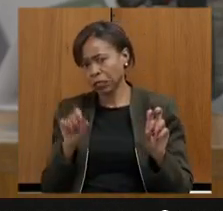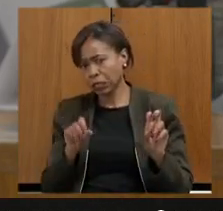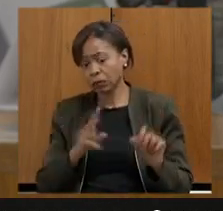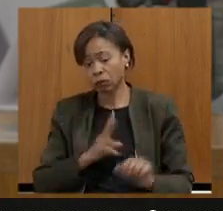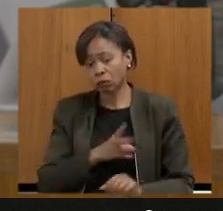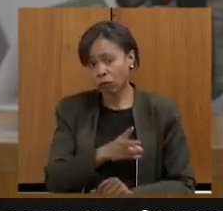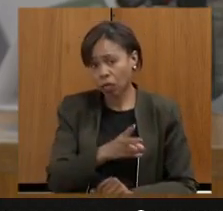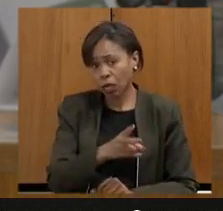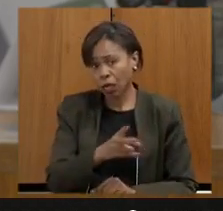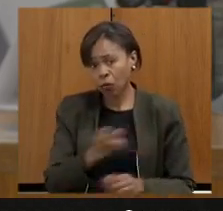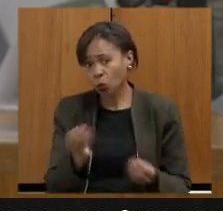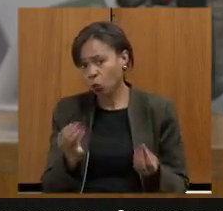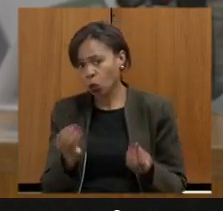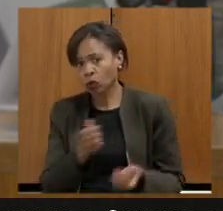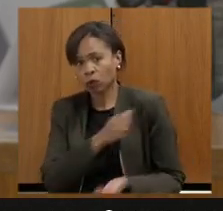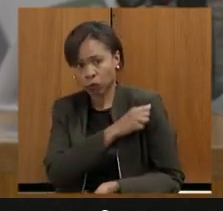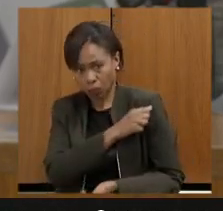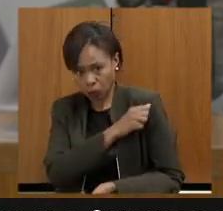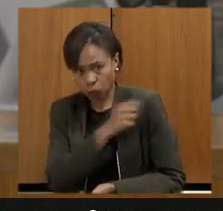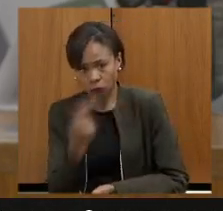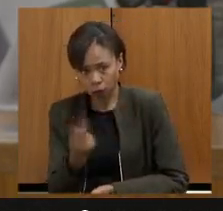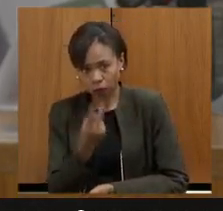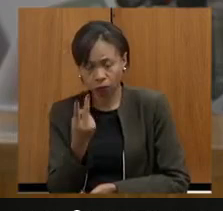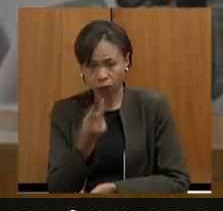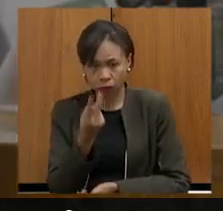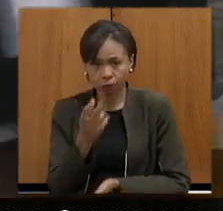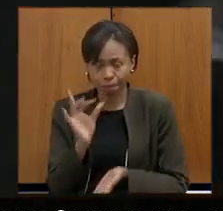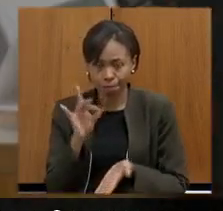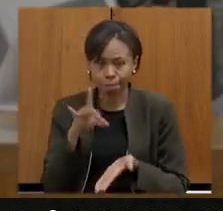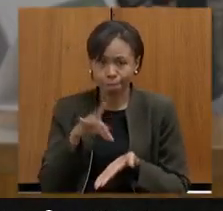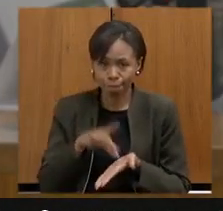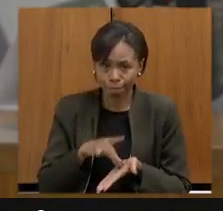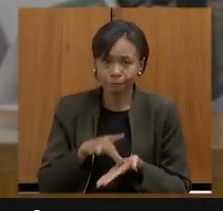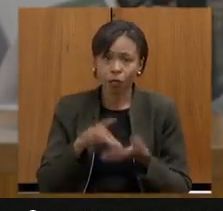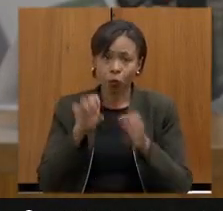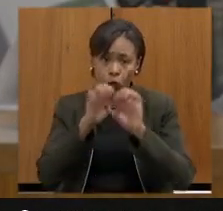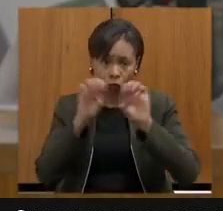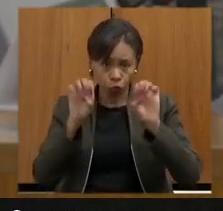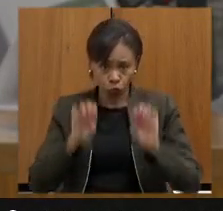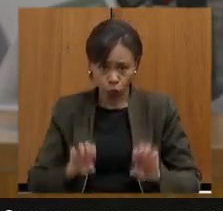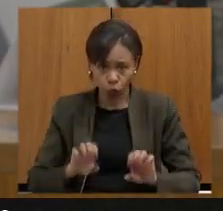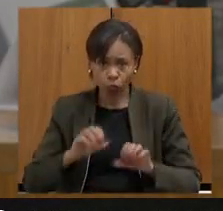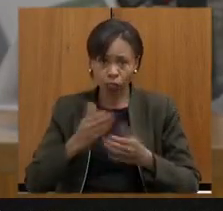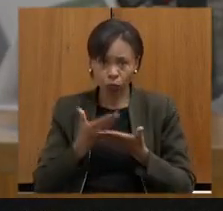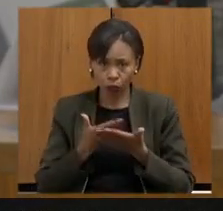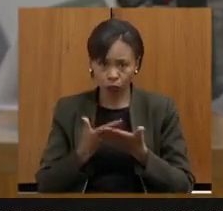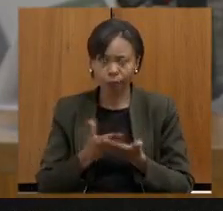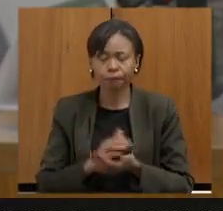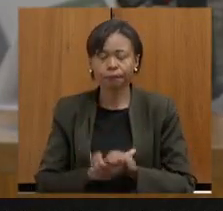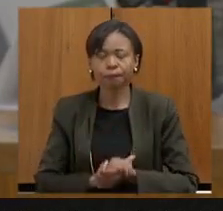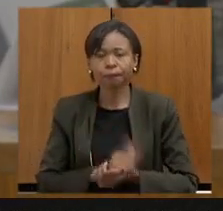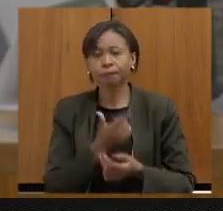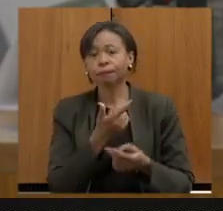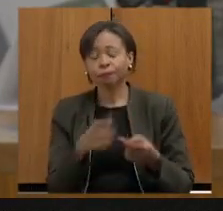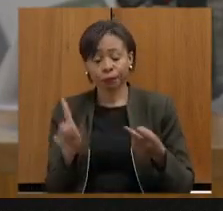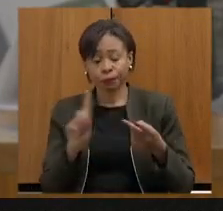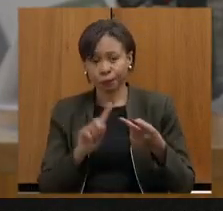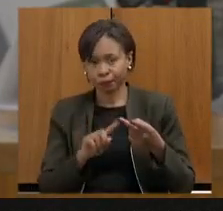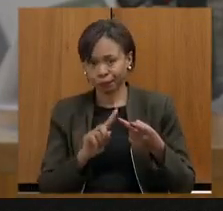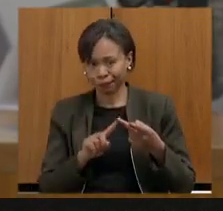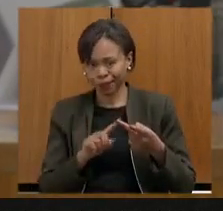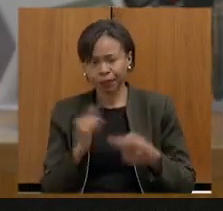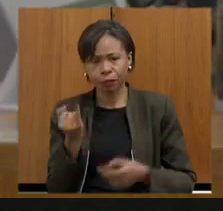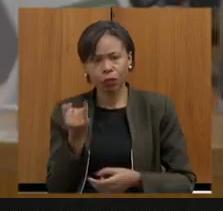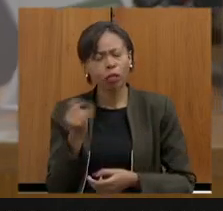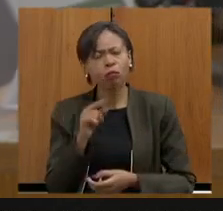e que os alunos serão valorizados da forma necessária com a infraestrutura escolar outra coisa importante que eu acho que eu queria que você